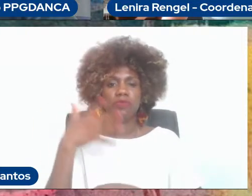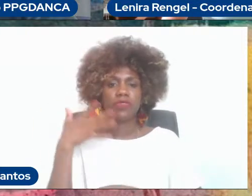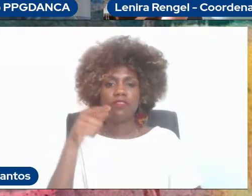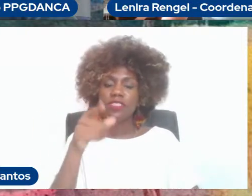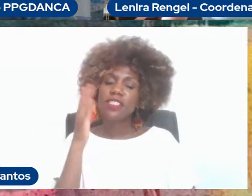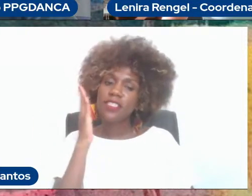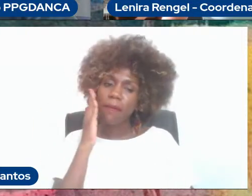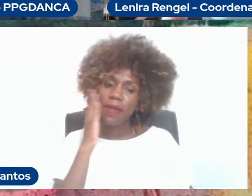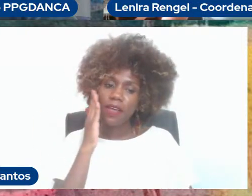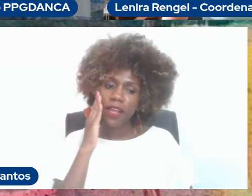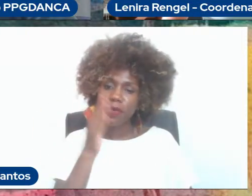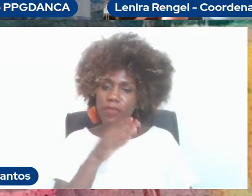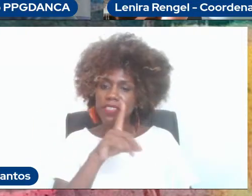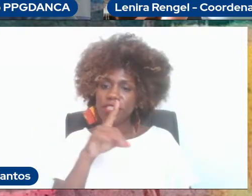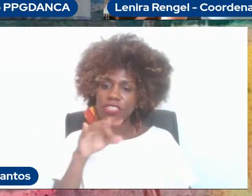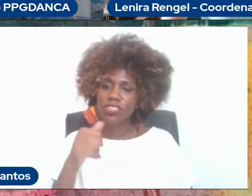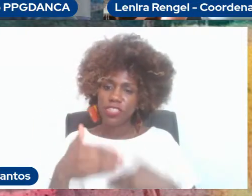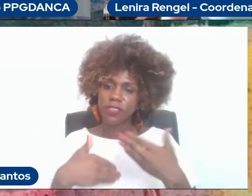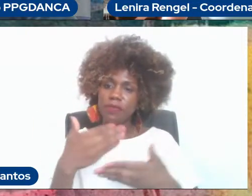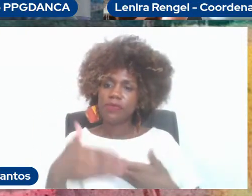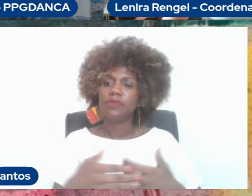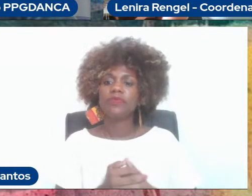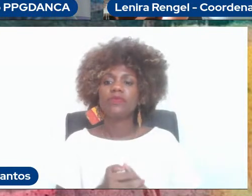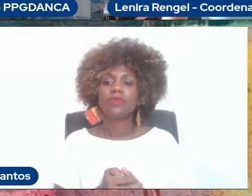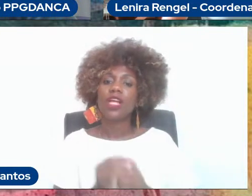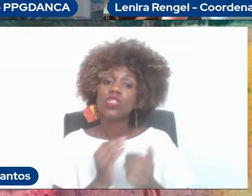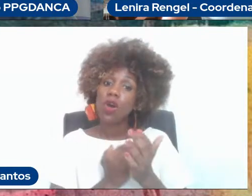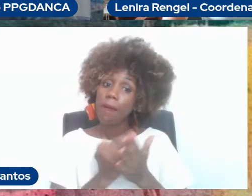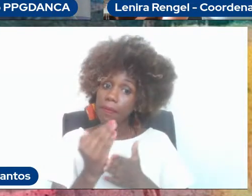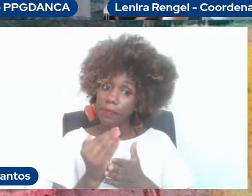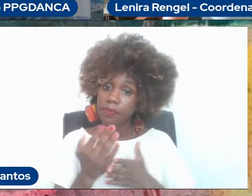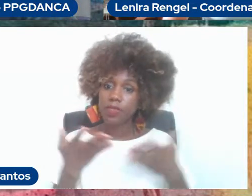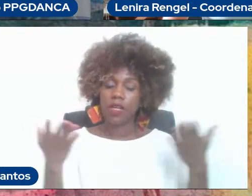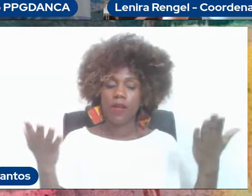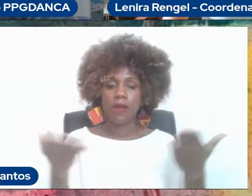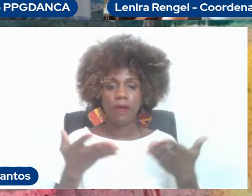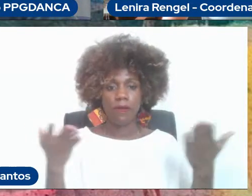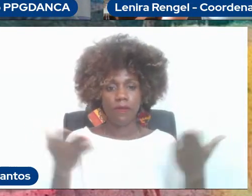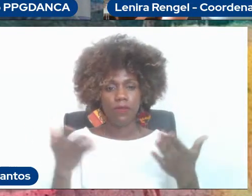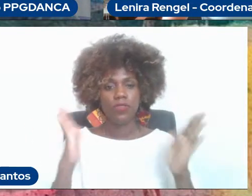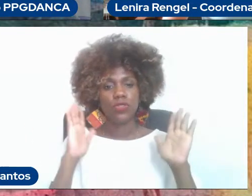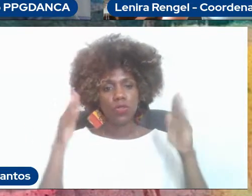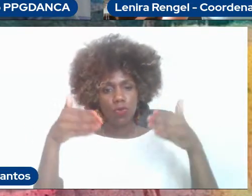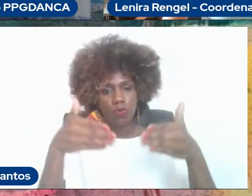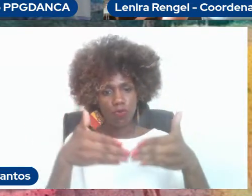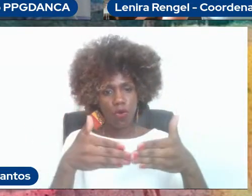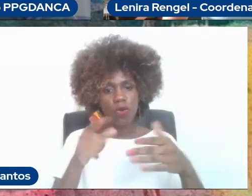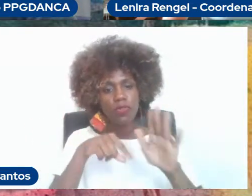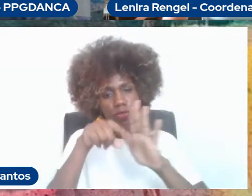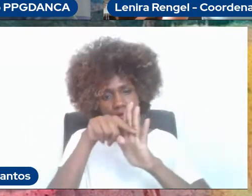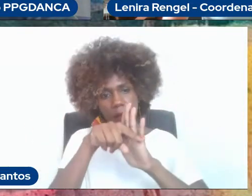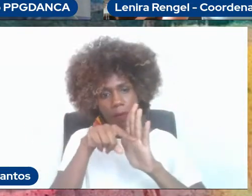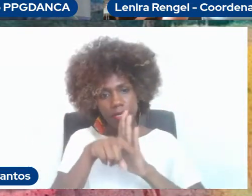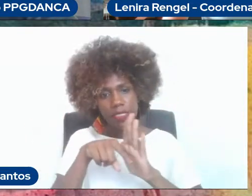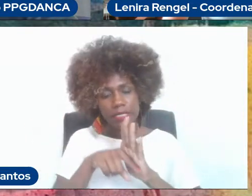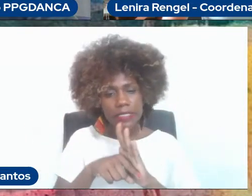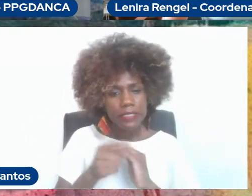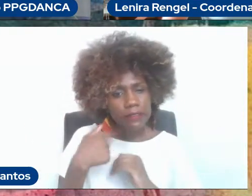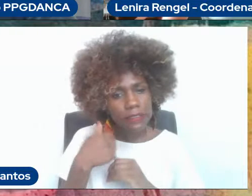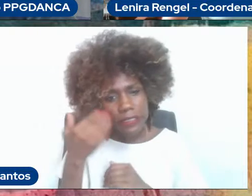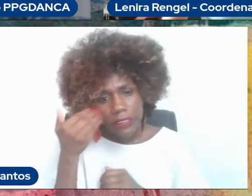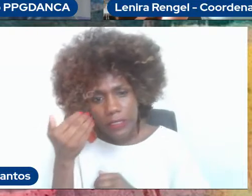saberão disso nesses dias. Então, nós começamos esse nosso grande fórum de pesquisa, buscas,